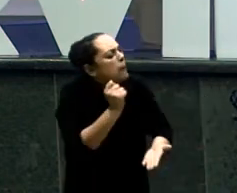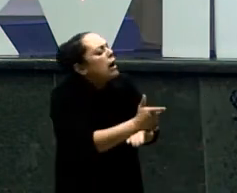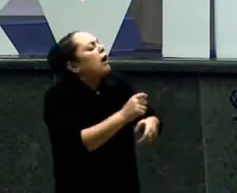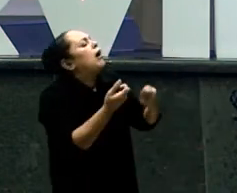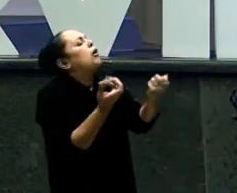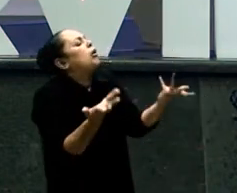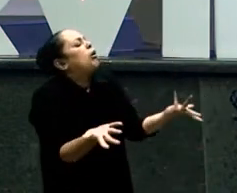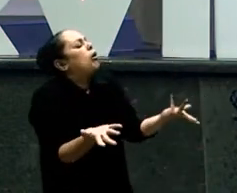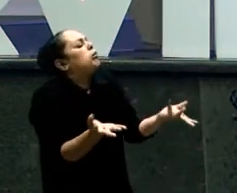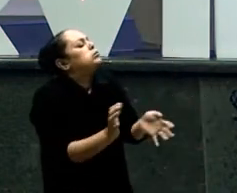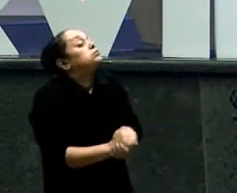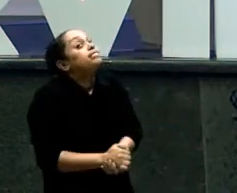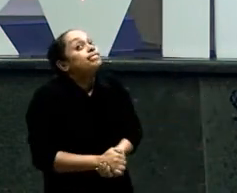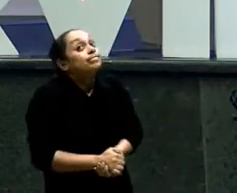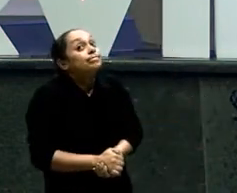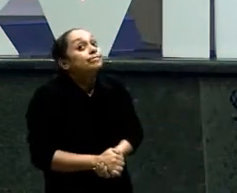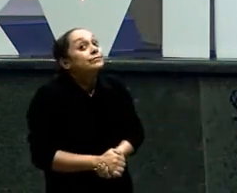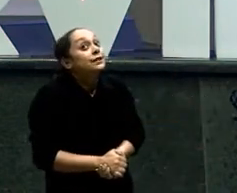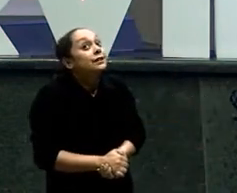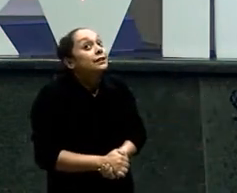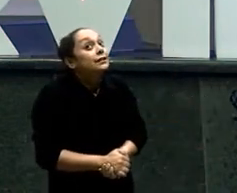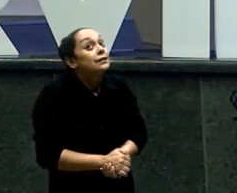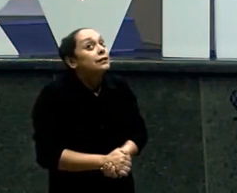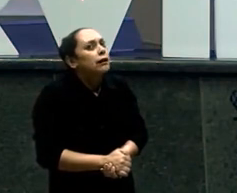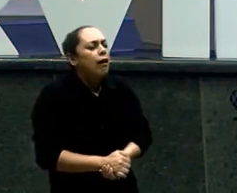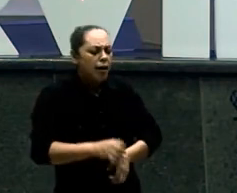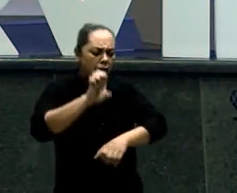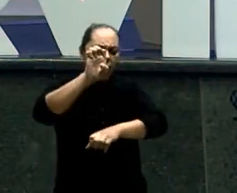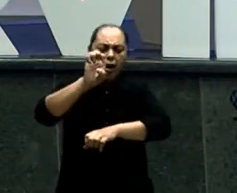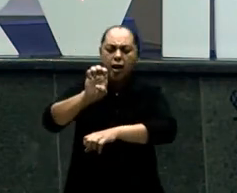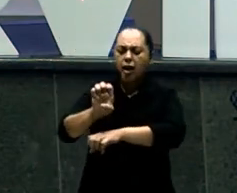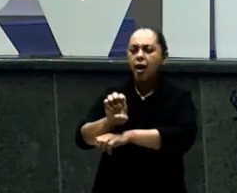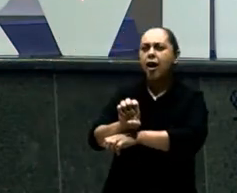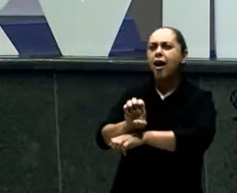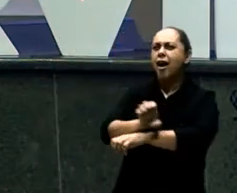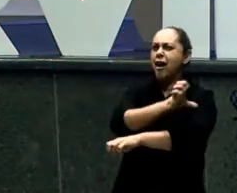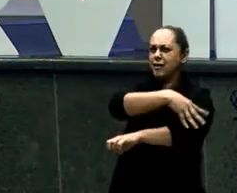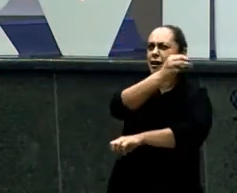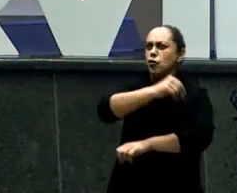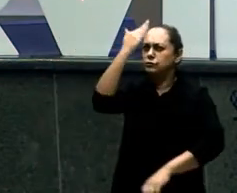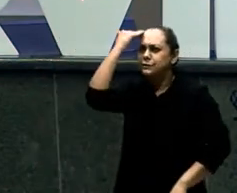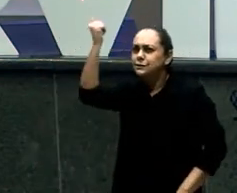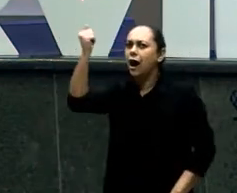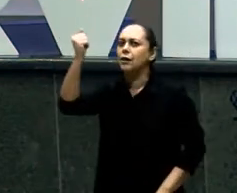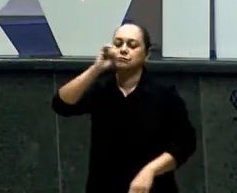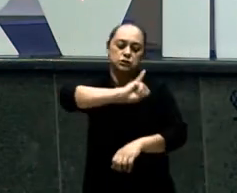tivesse feito Uma comida ruim Ou se o irmão dele Soubesse que ele era Um mau cozinheiro Ia querer a comida dele? Hã?